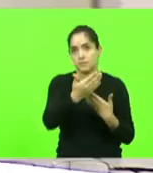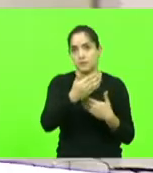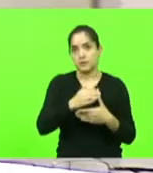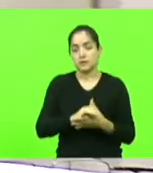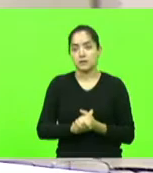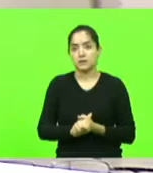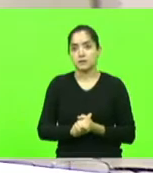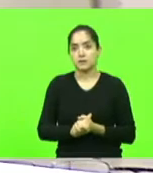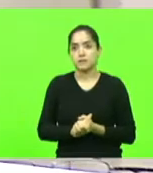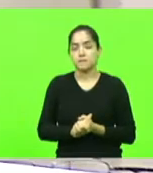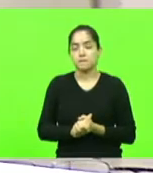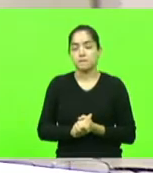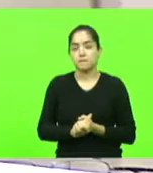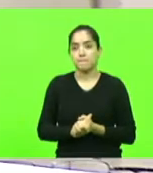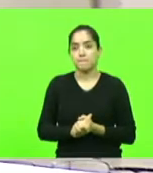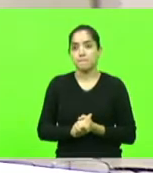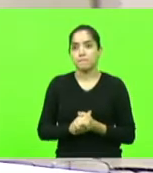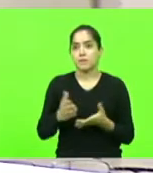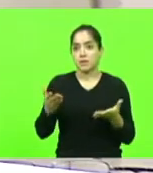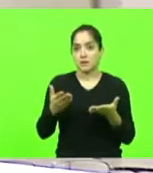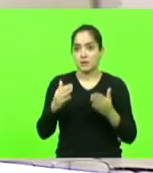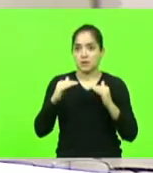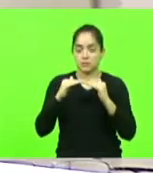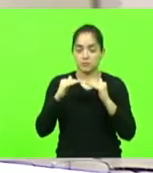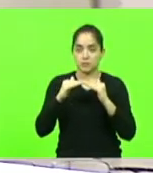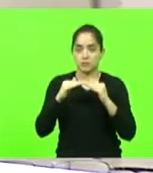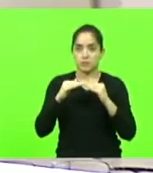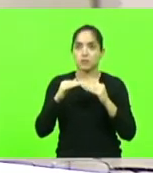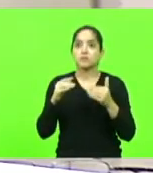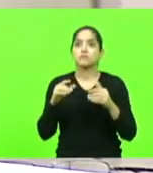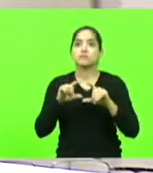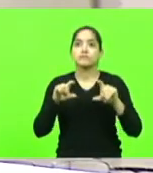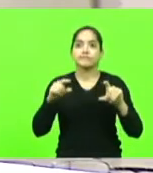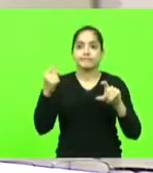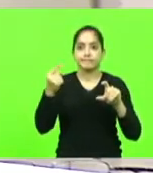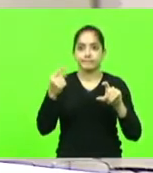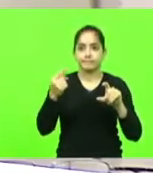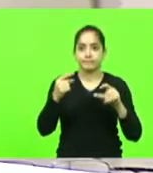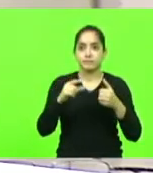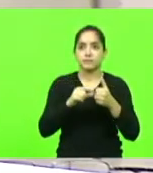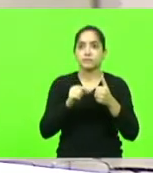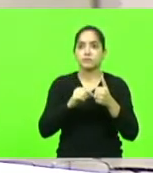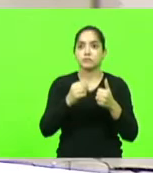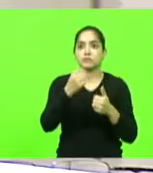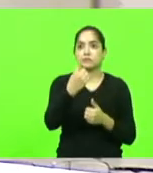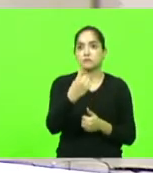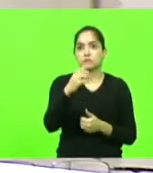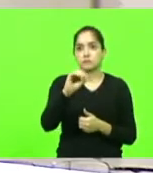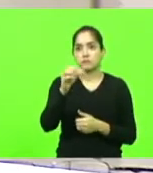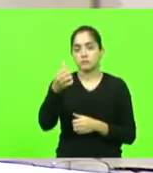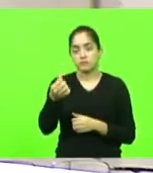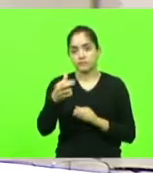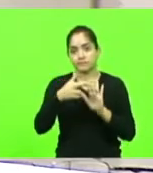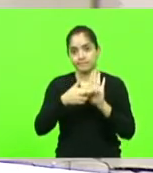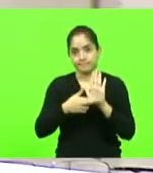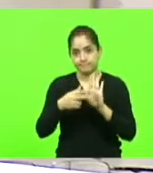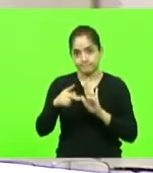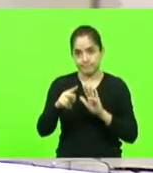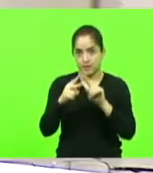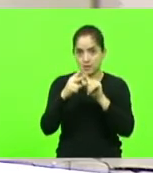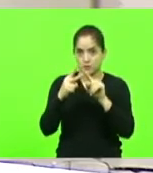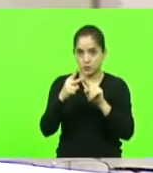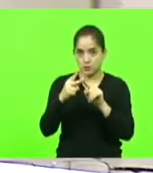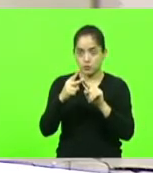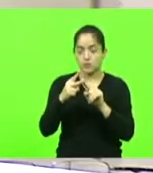deputada Paulinha. Em consonância com o parágrafo primeiro do artigo número 106 do Regimento Interno, dou as duas atas